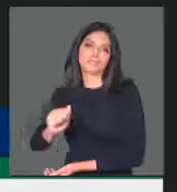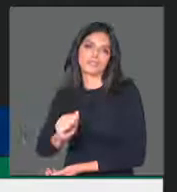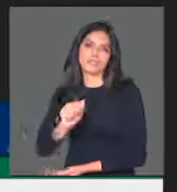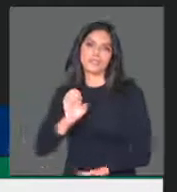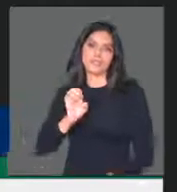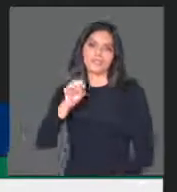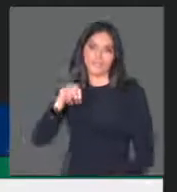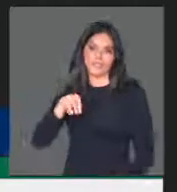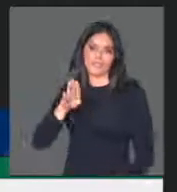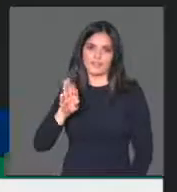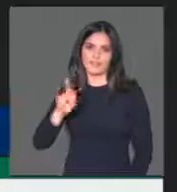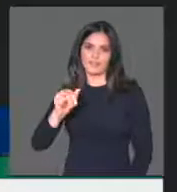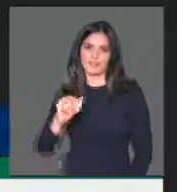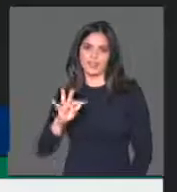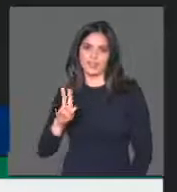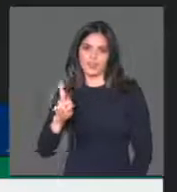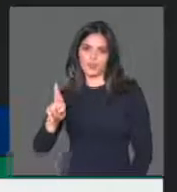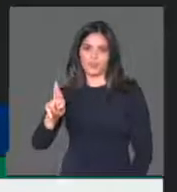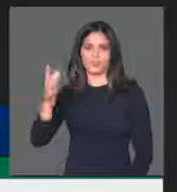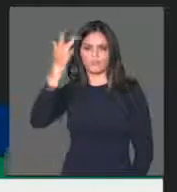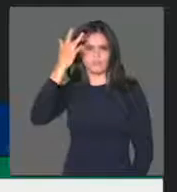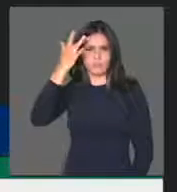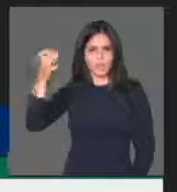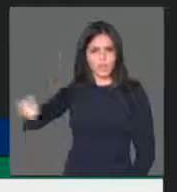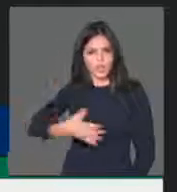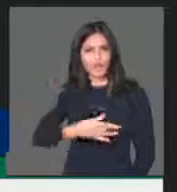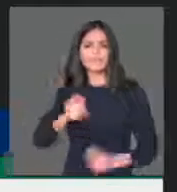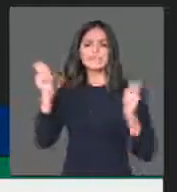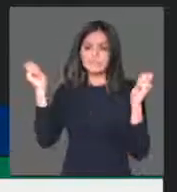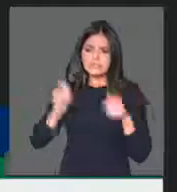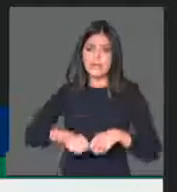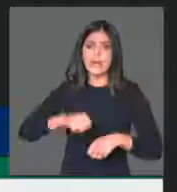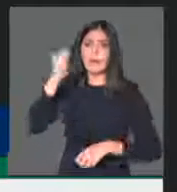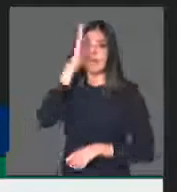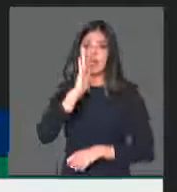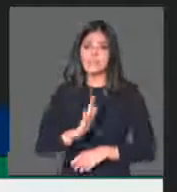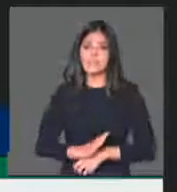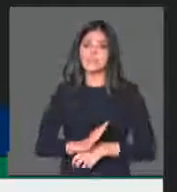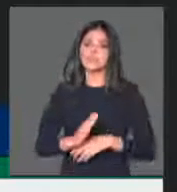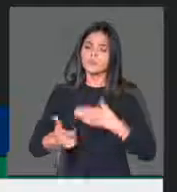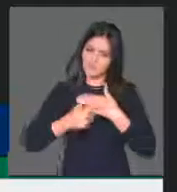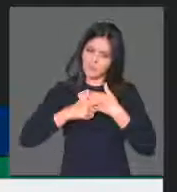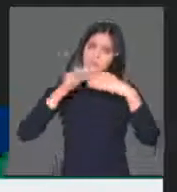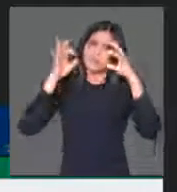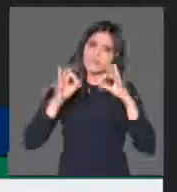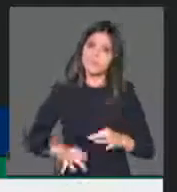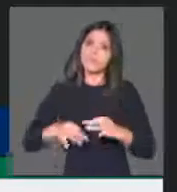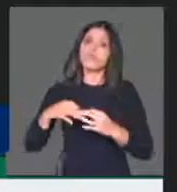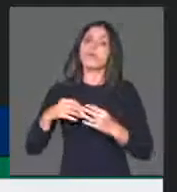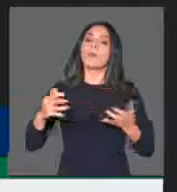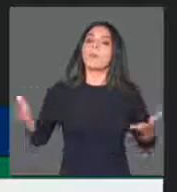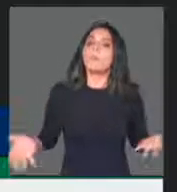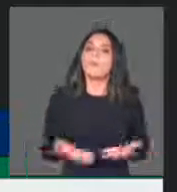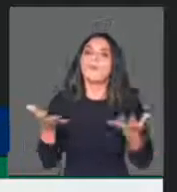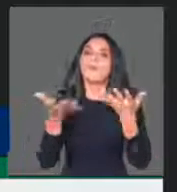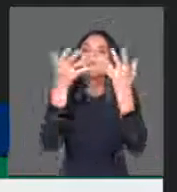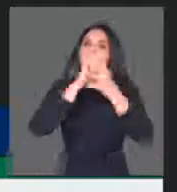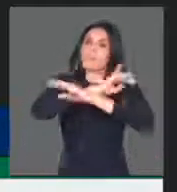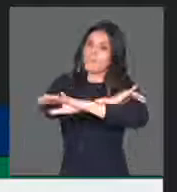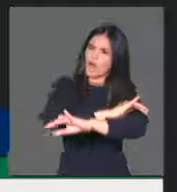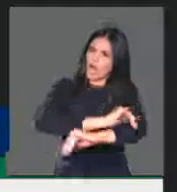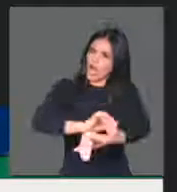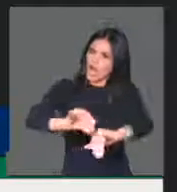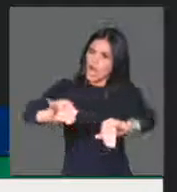competitividade para o Brasil cumprir o seu papel promovendo turisticamente o nosso país para que nós